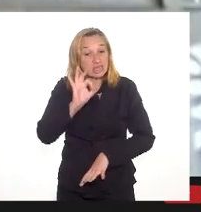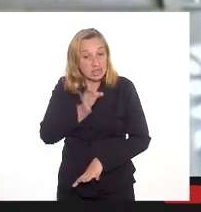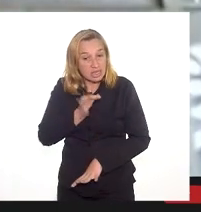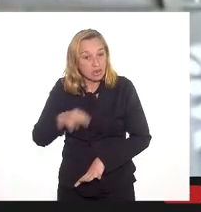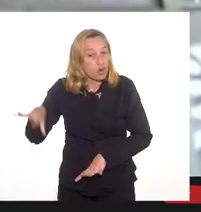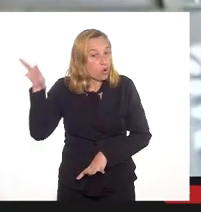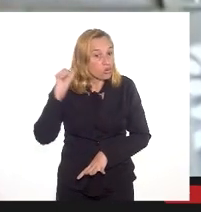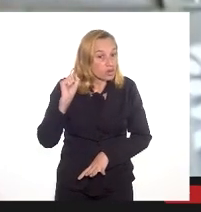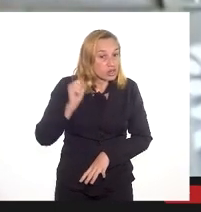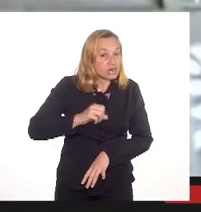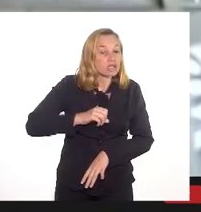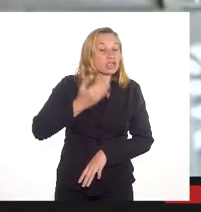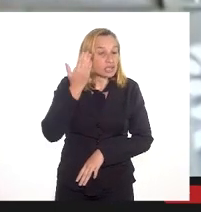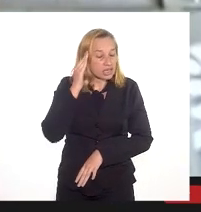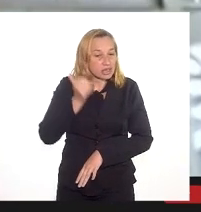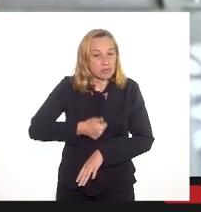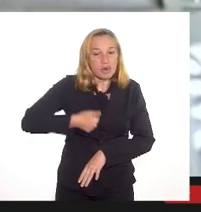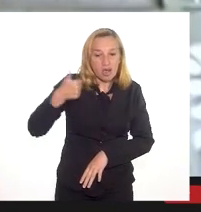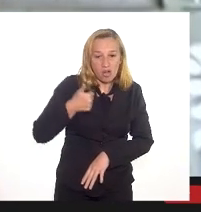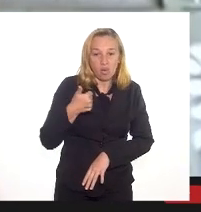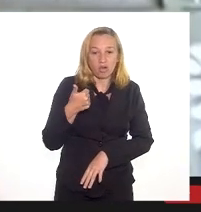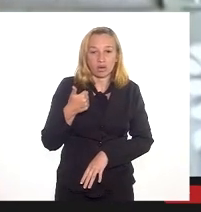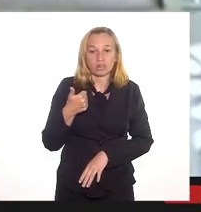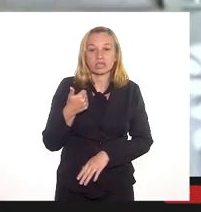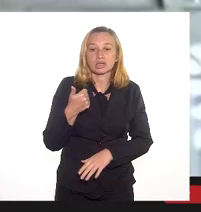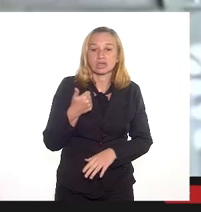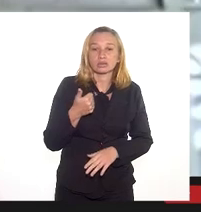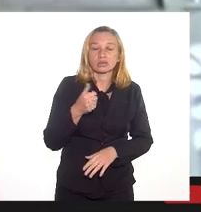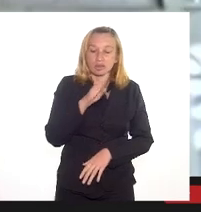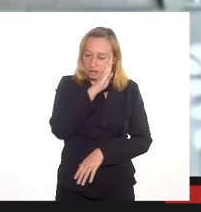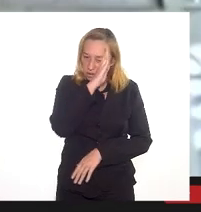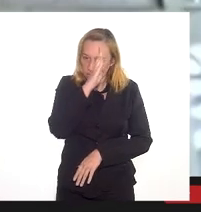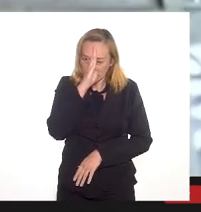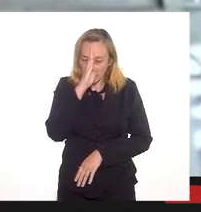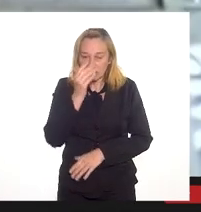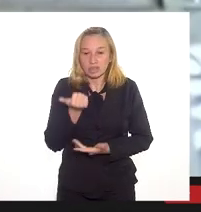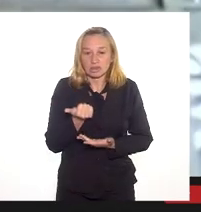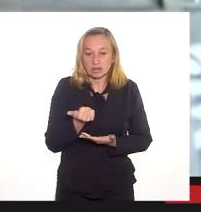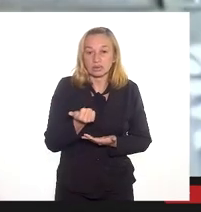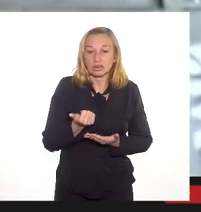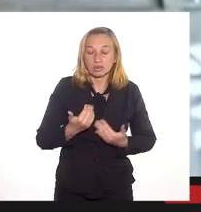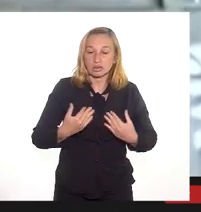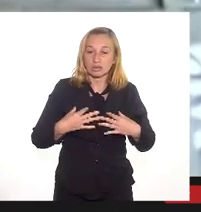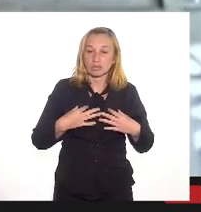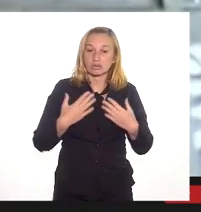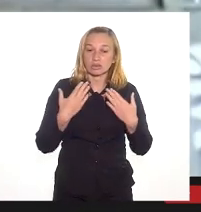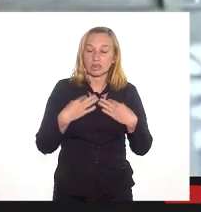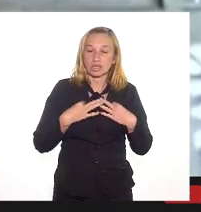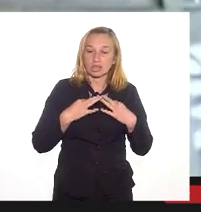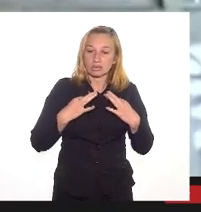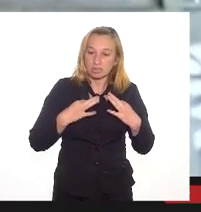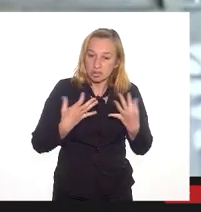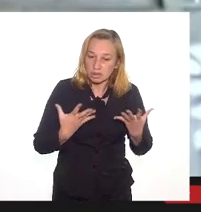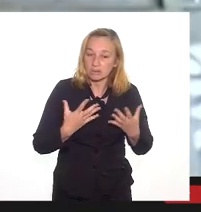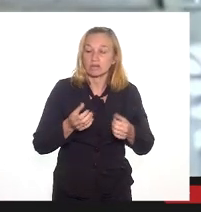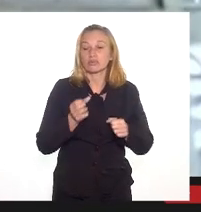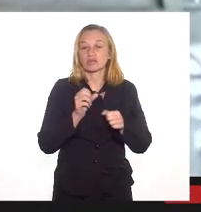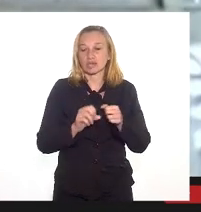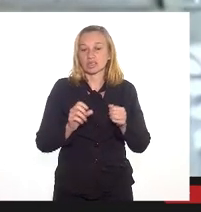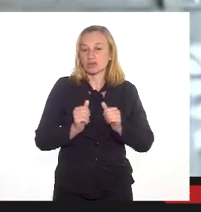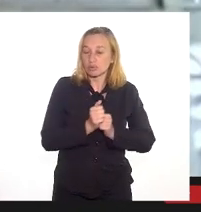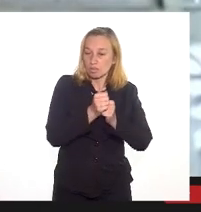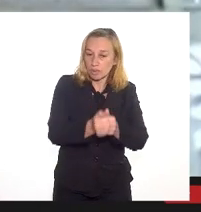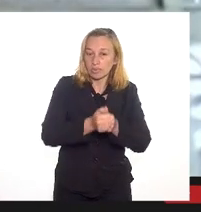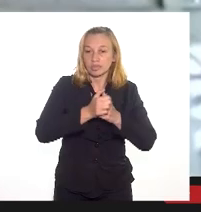ouvir quem entende que são os acadêmicos que estão se prestando a fazer esses